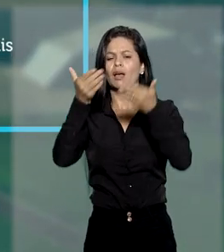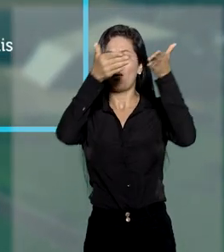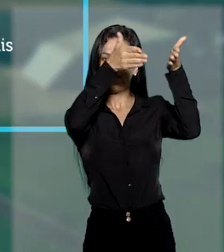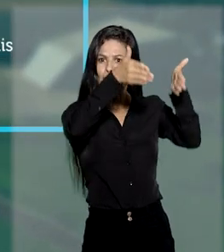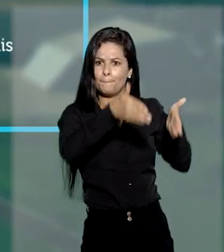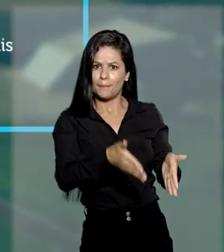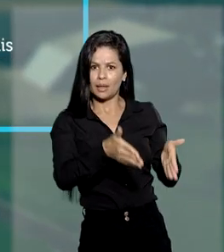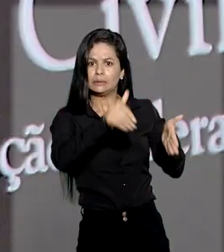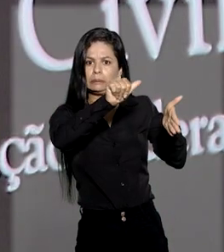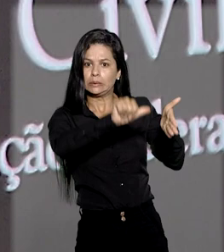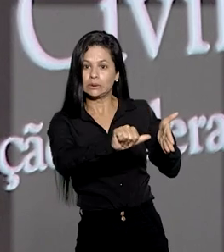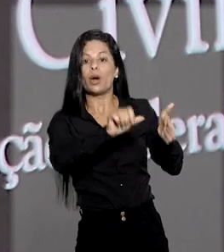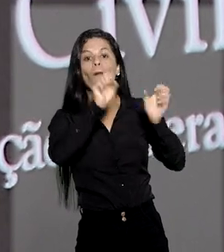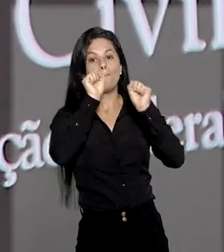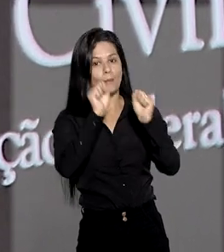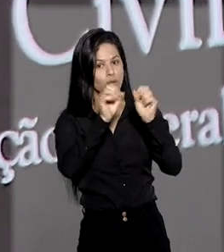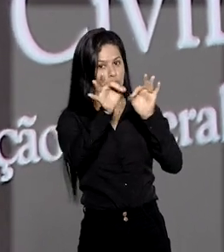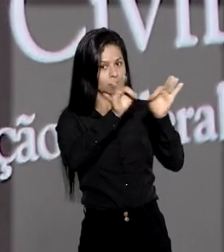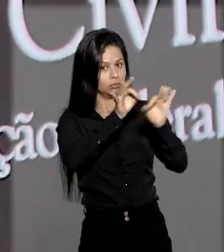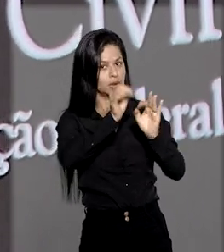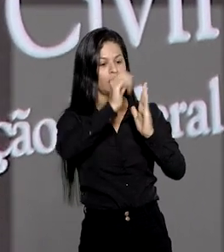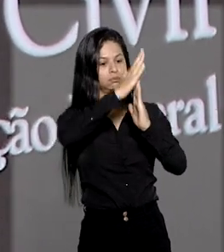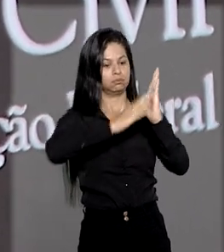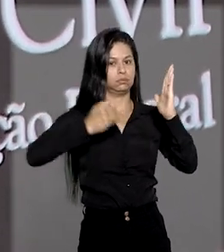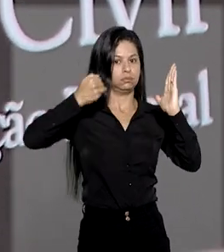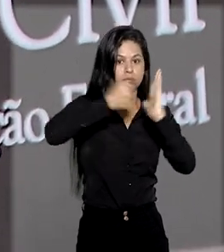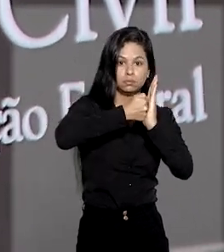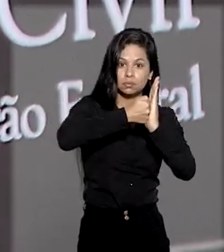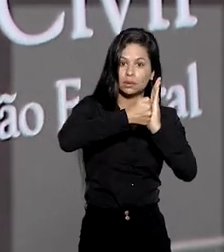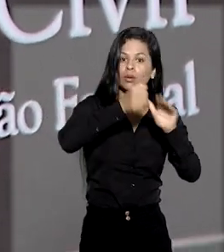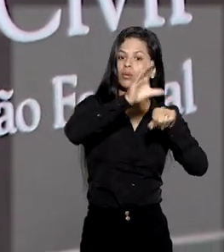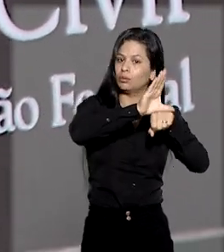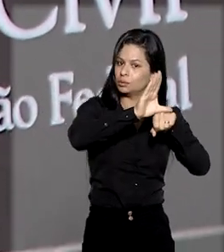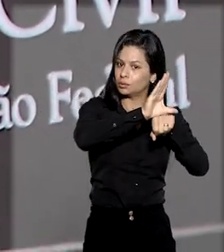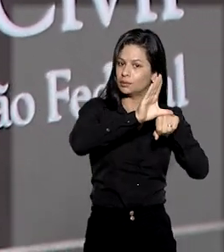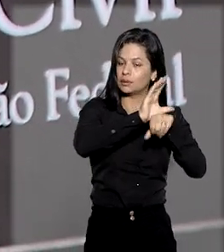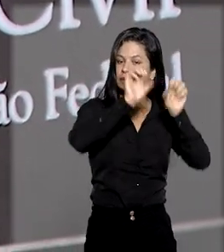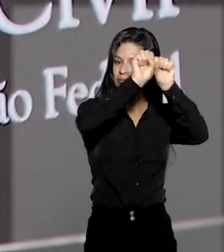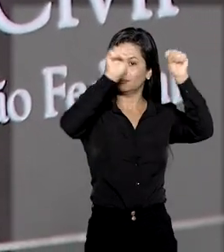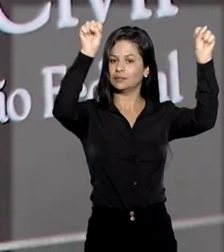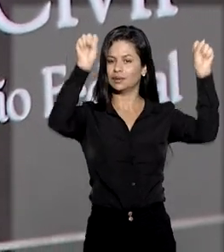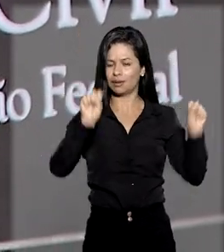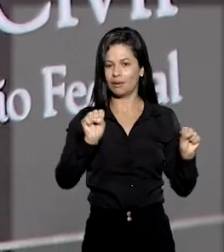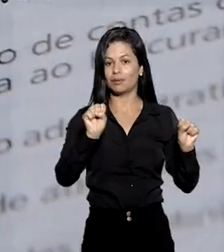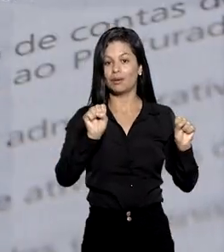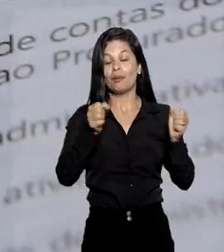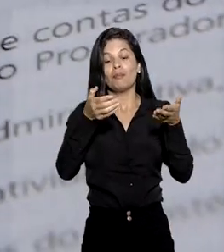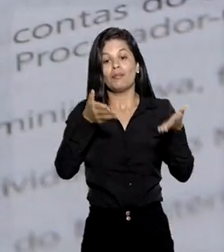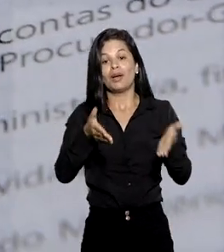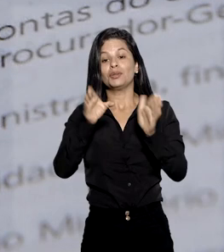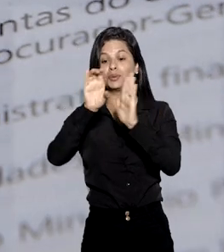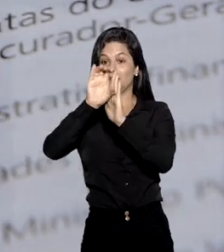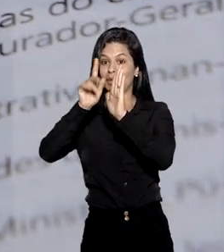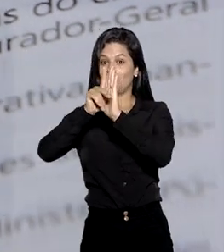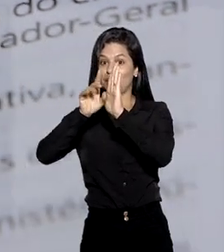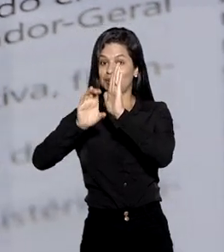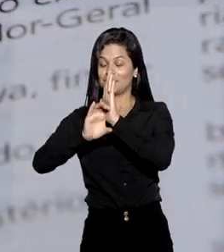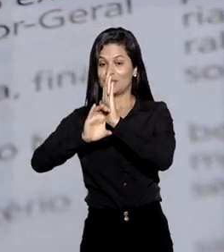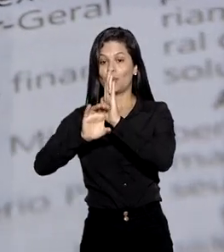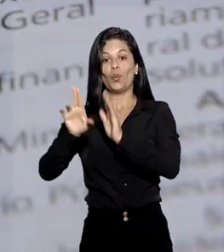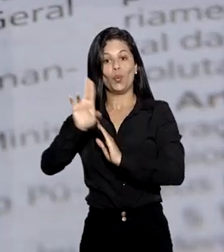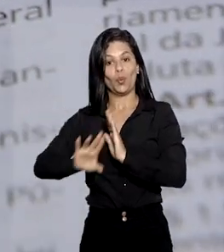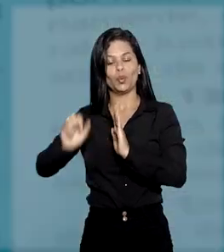pode ajuizar uma reclamação constitucional nos tribunais. De acordo com o Código de Processo Civil, o uso da